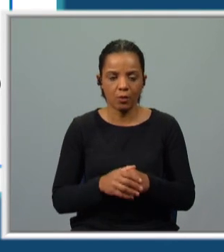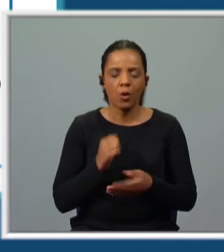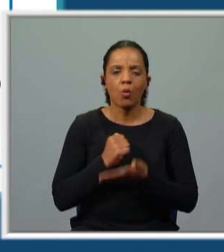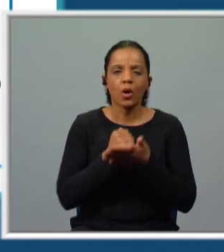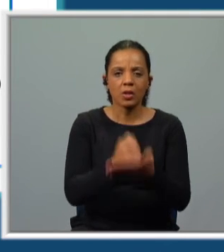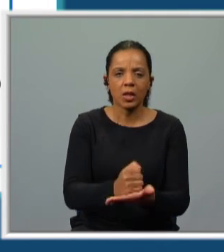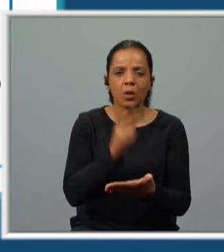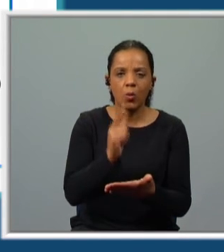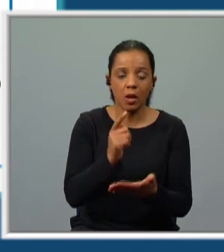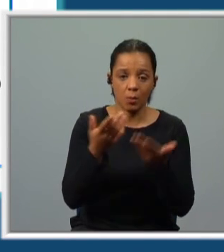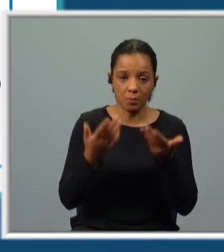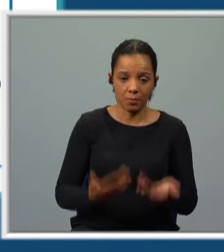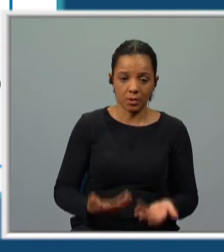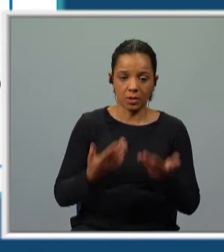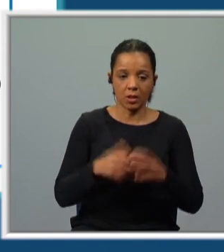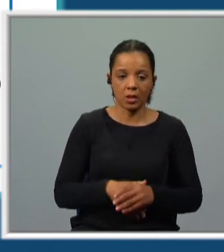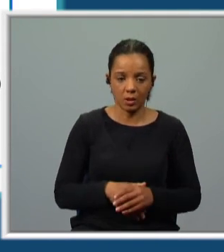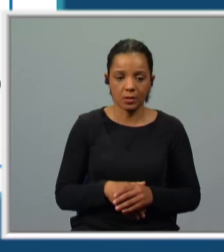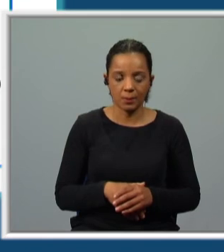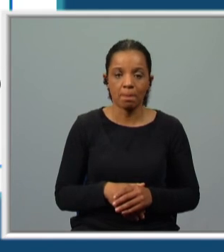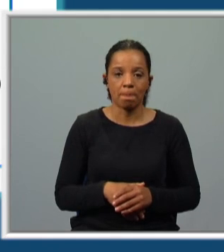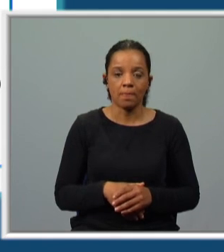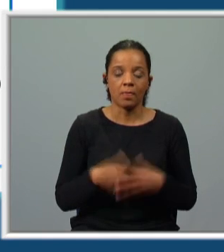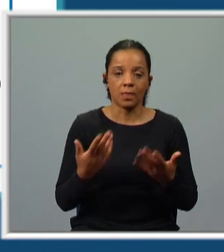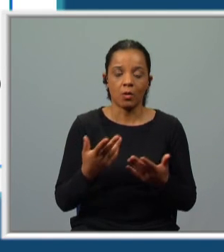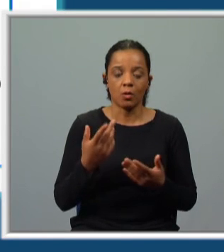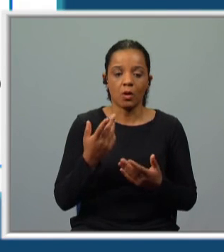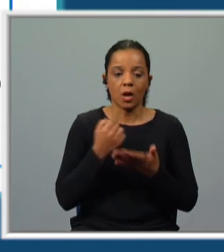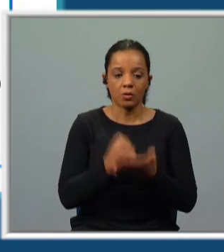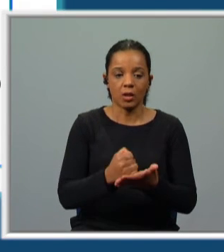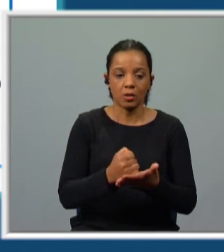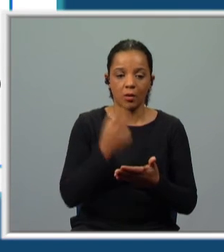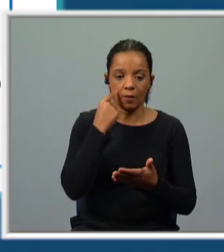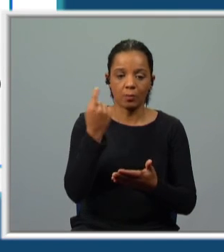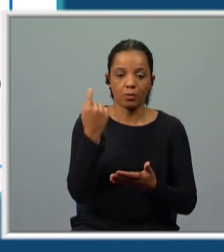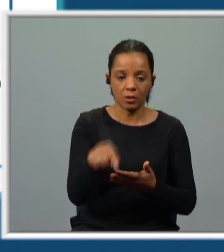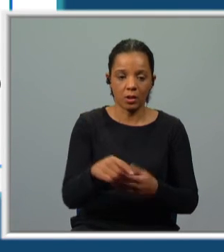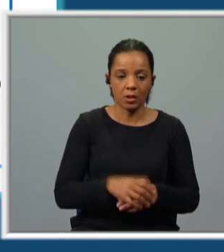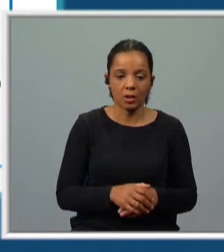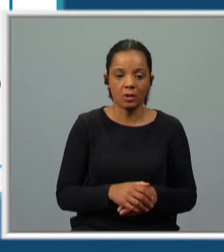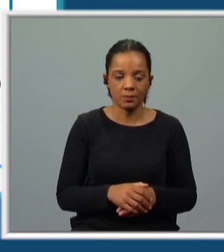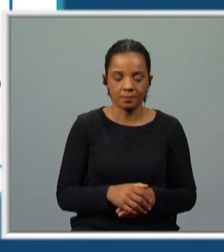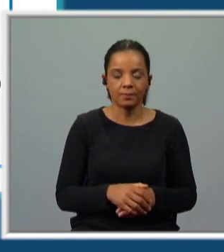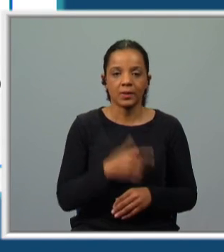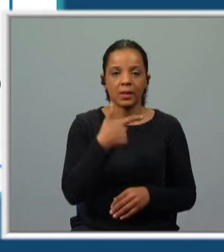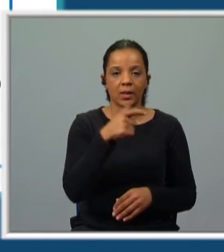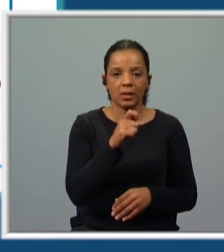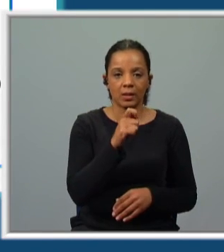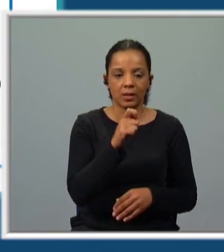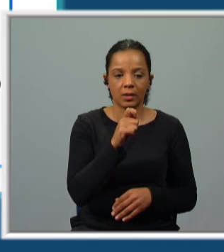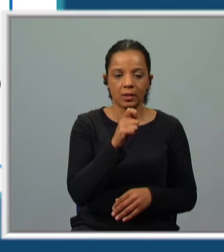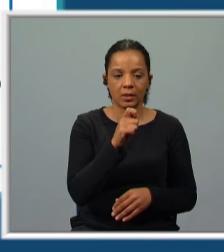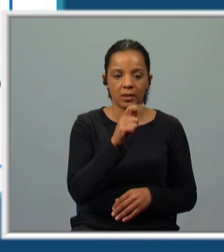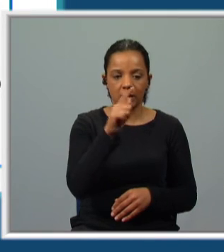se te recordas. No presente. Então, o auxiliar é o verbo ter. Muitas famílias têm visto os seus